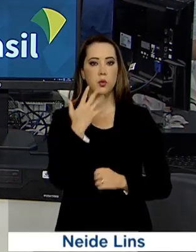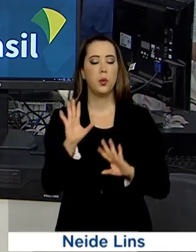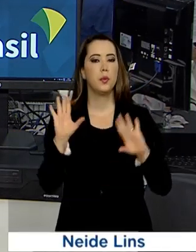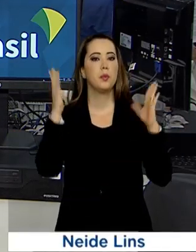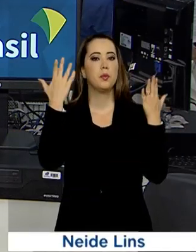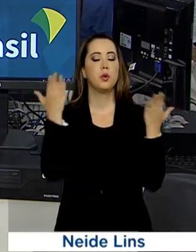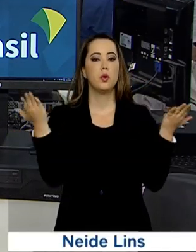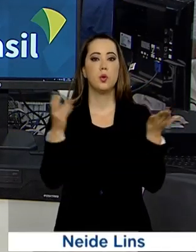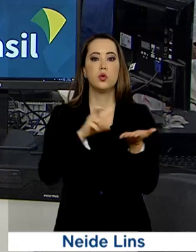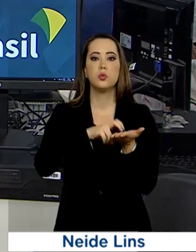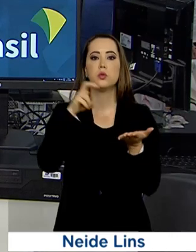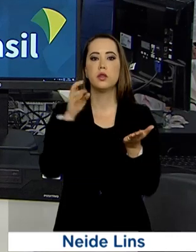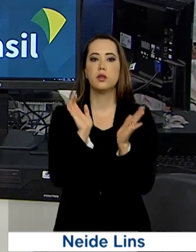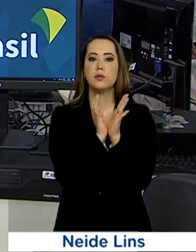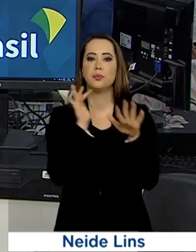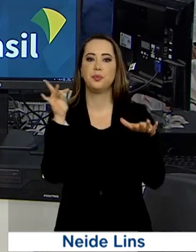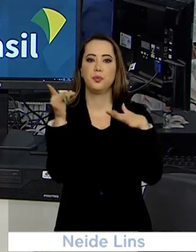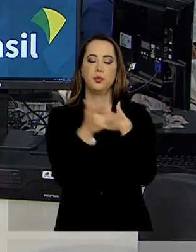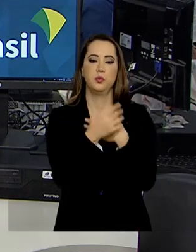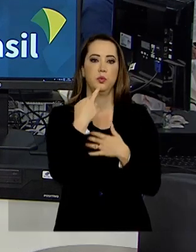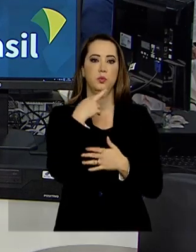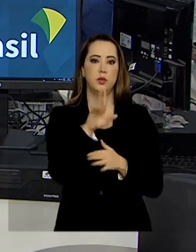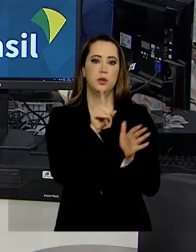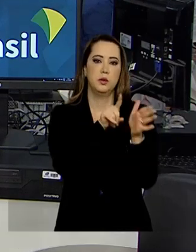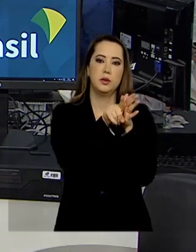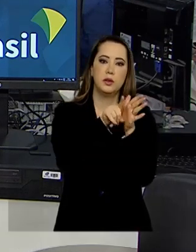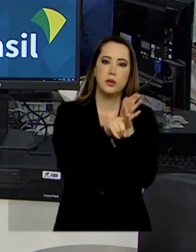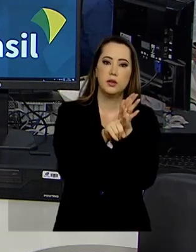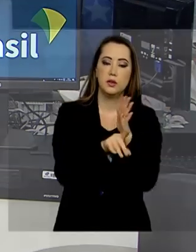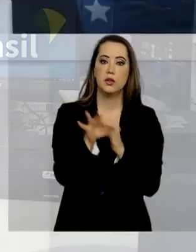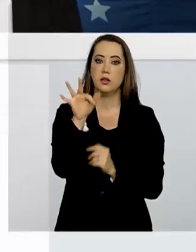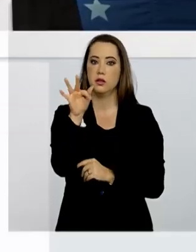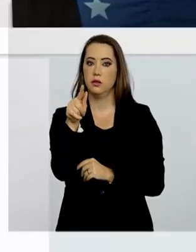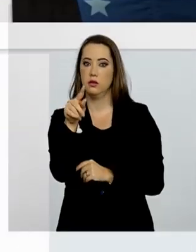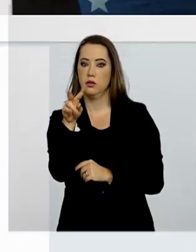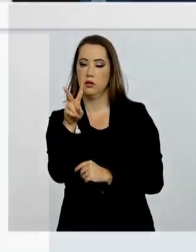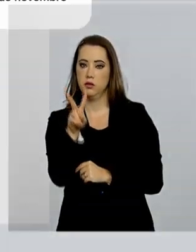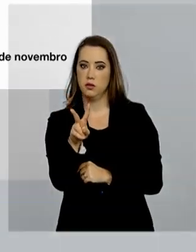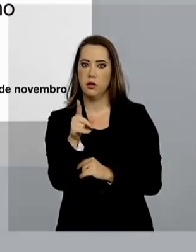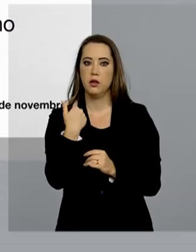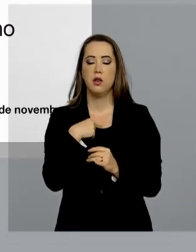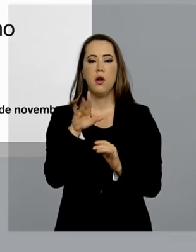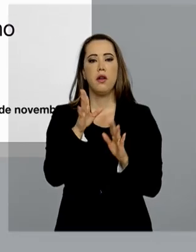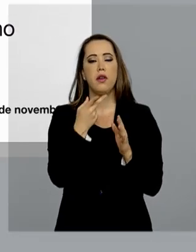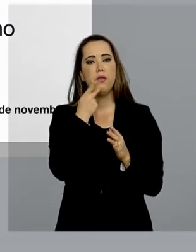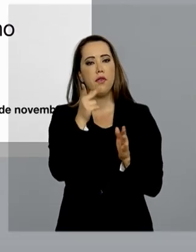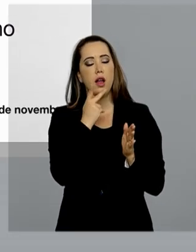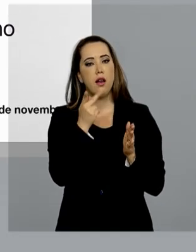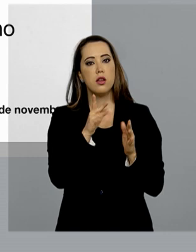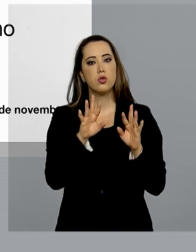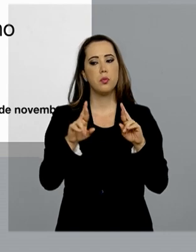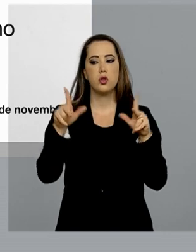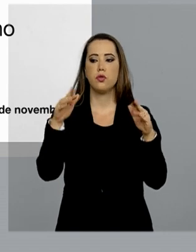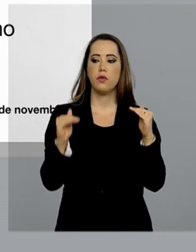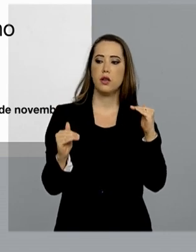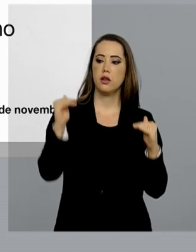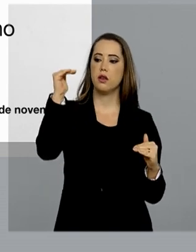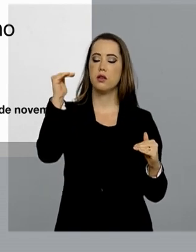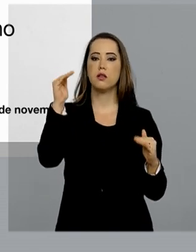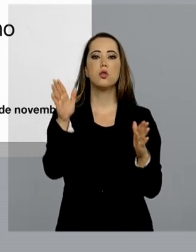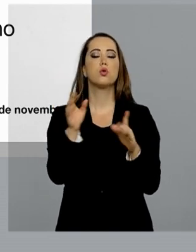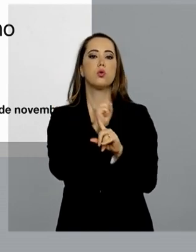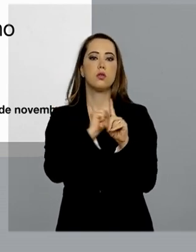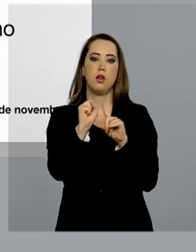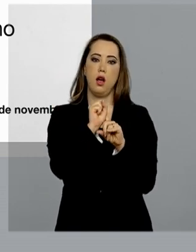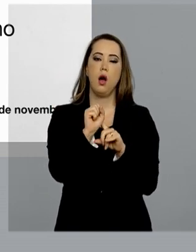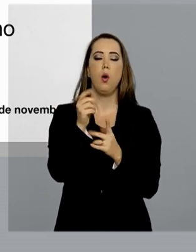comemorou pela manhã nas redes sociais o resultado da pesquisa da Fundação Getúlio Vargas sobre desigualdade social. Ele